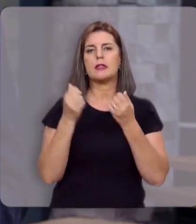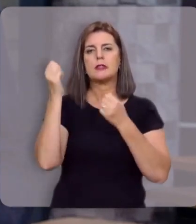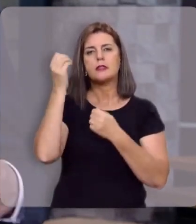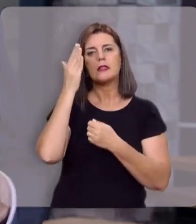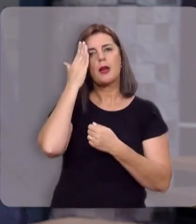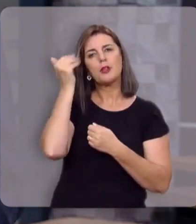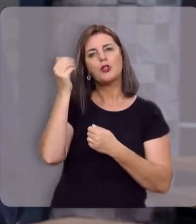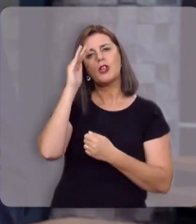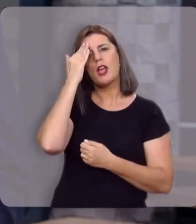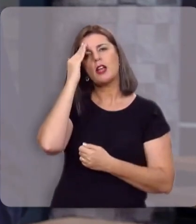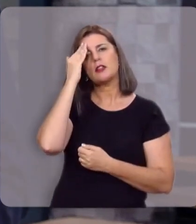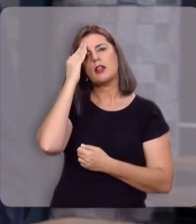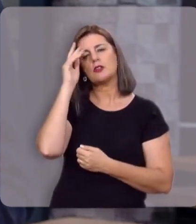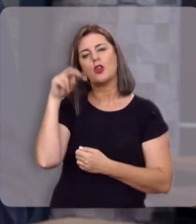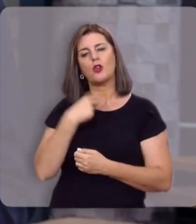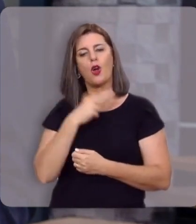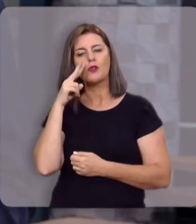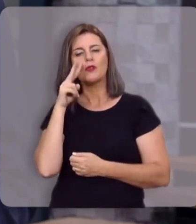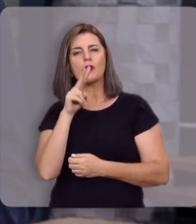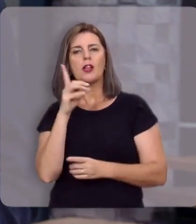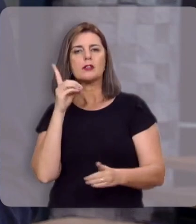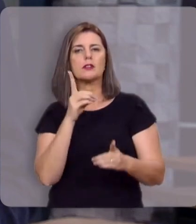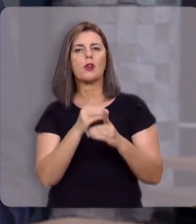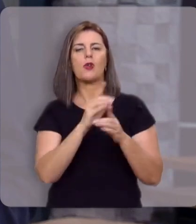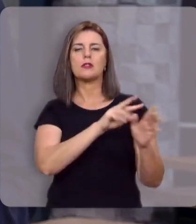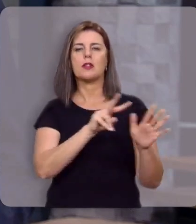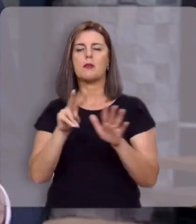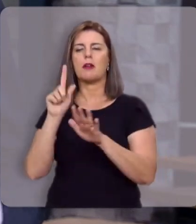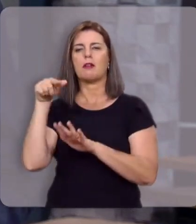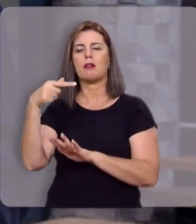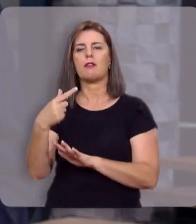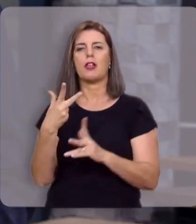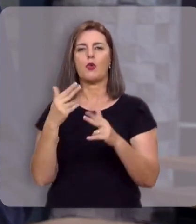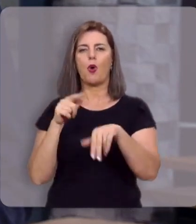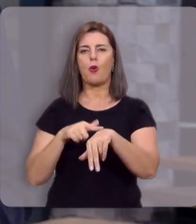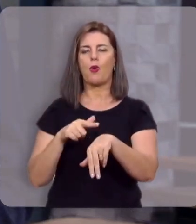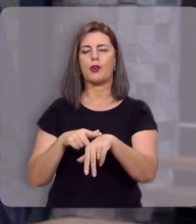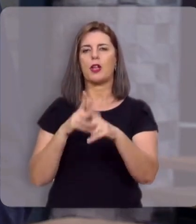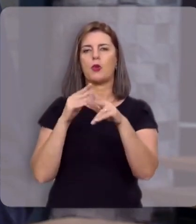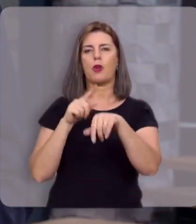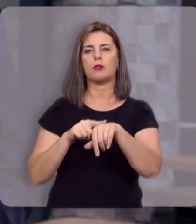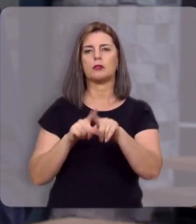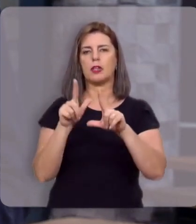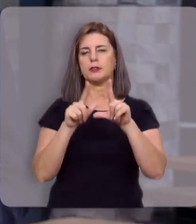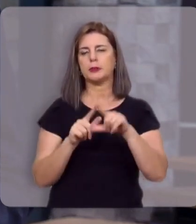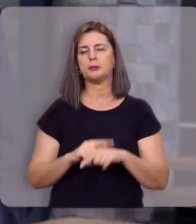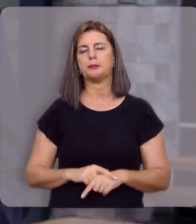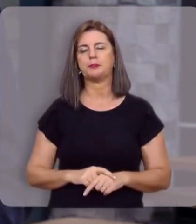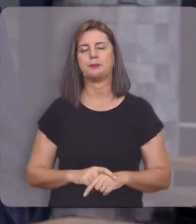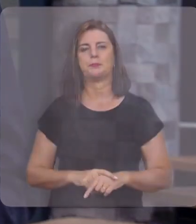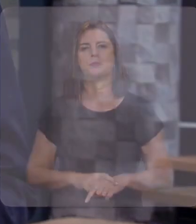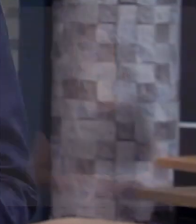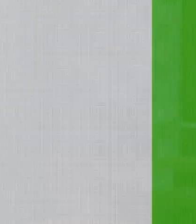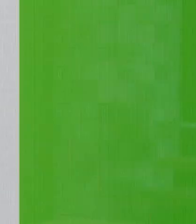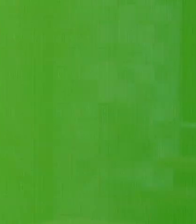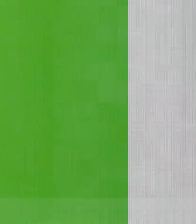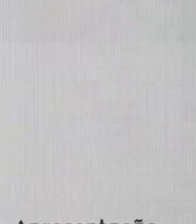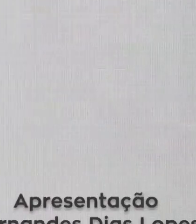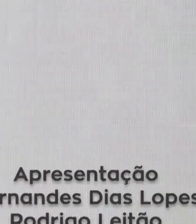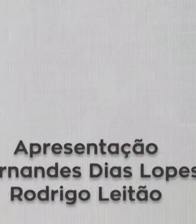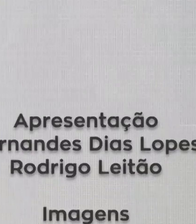te traga sabedoria e entendimento. Nos vemos na próxima semana nesse mesmo horário e nesse mesmo canal.